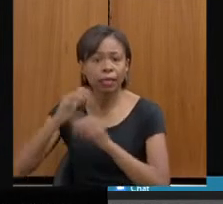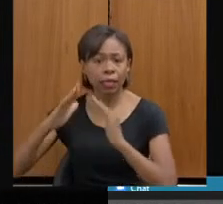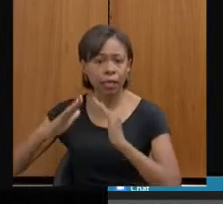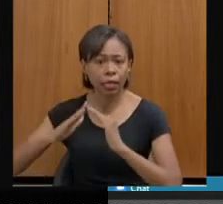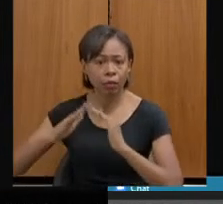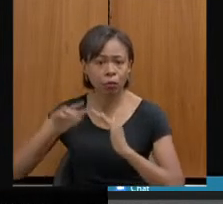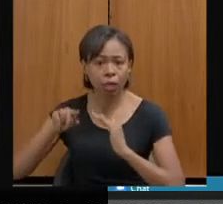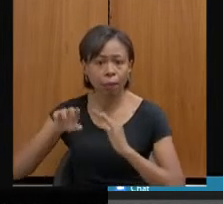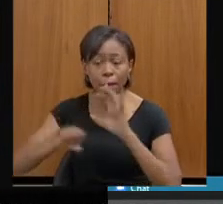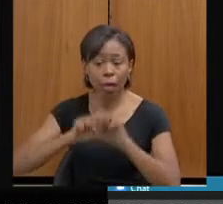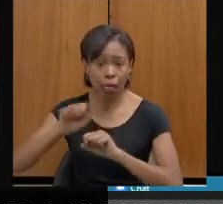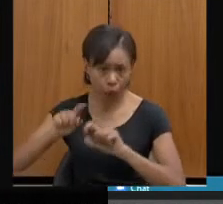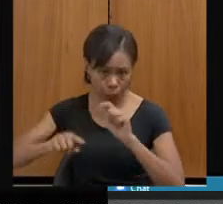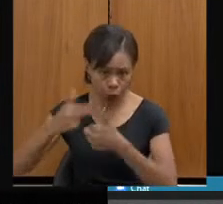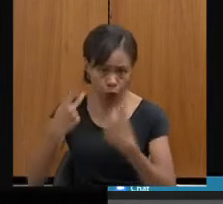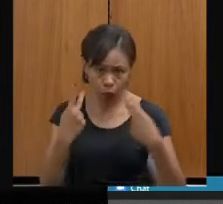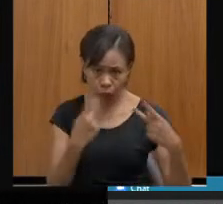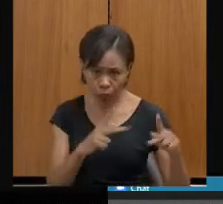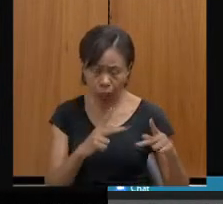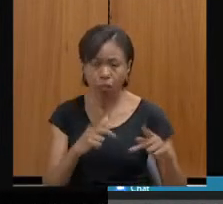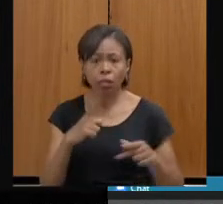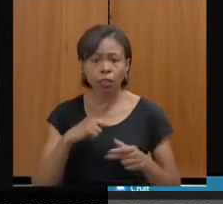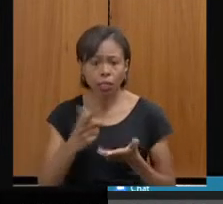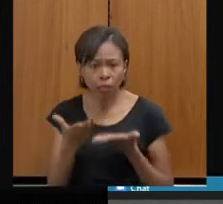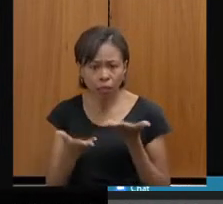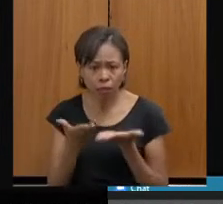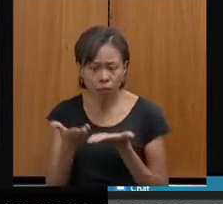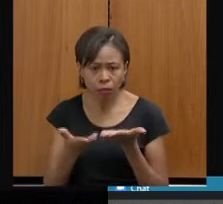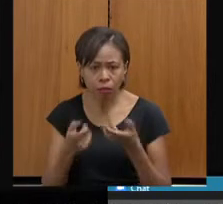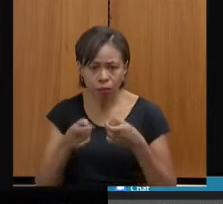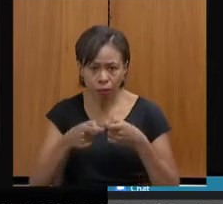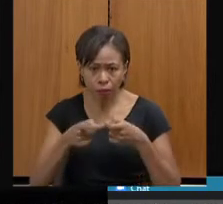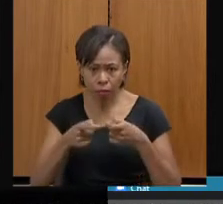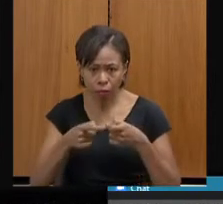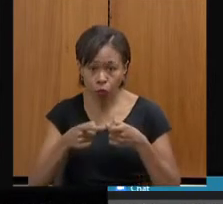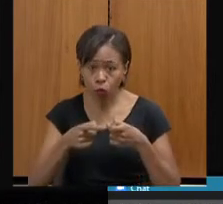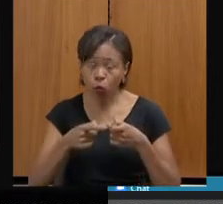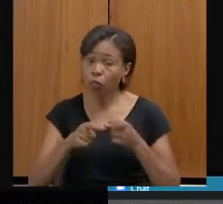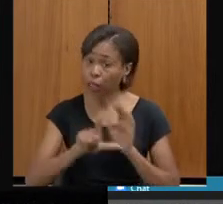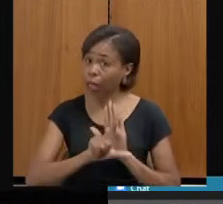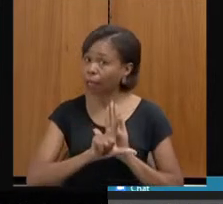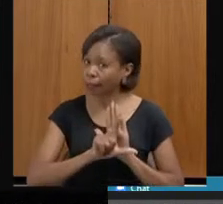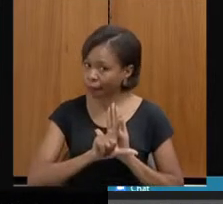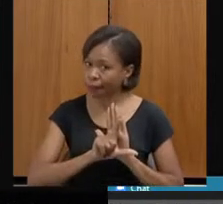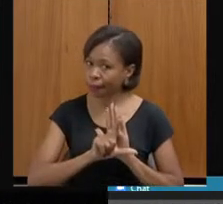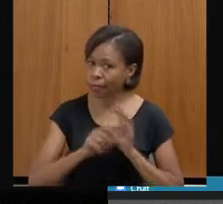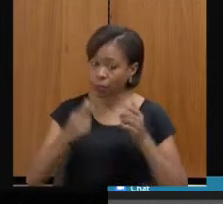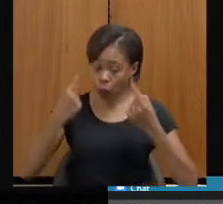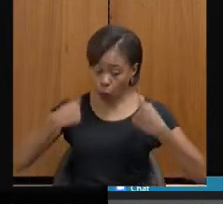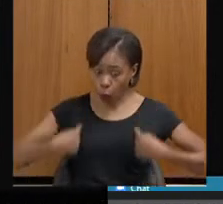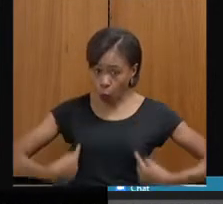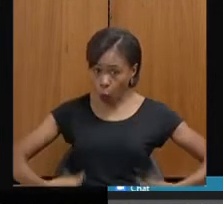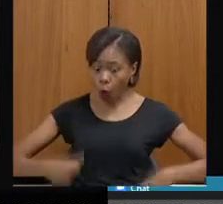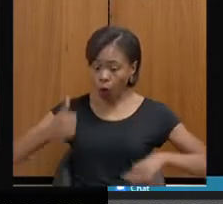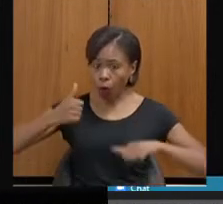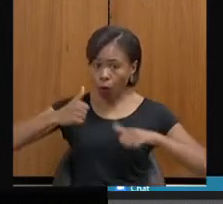há eficiência no atendimento médico legal, como são feitos esses exames das lesões corporais que a mulher sofre.